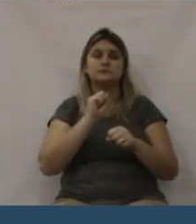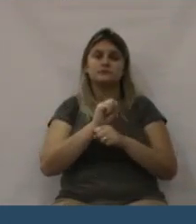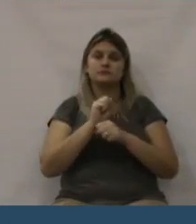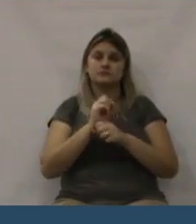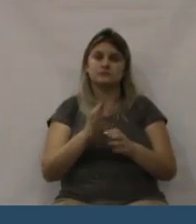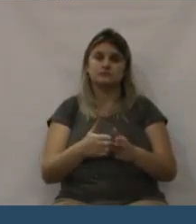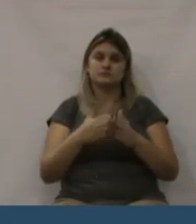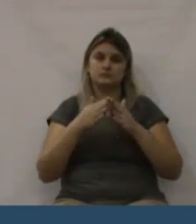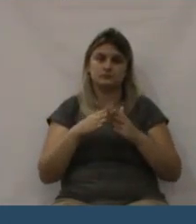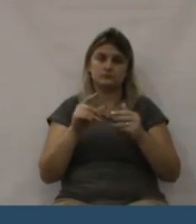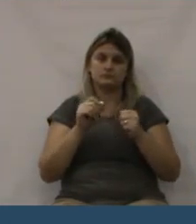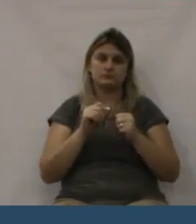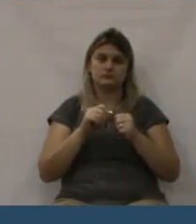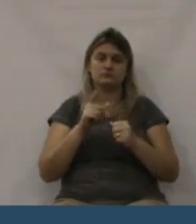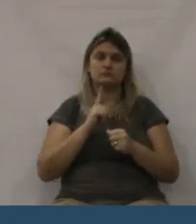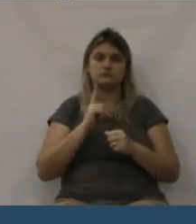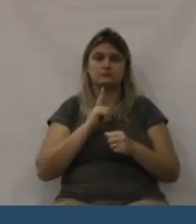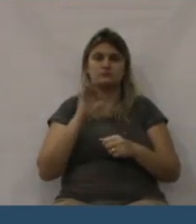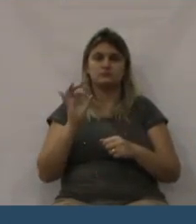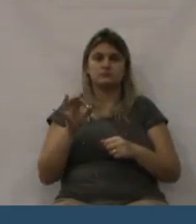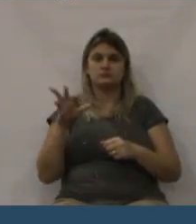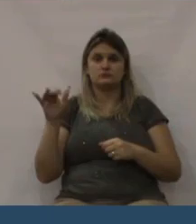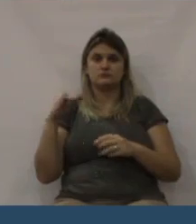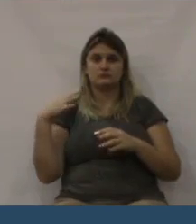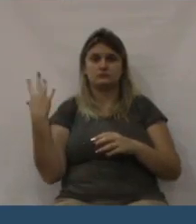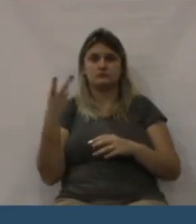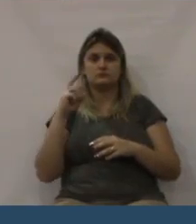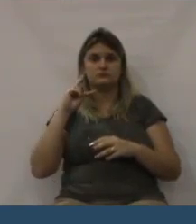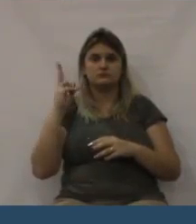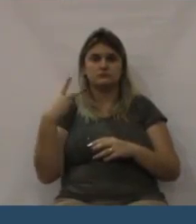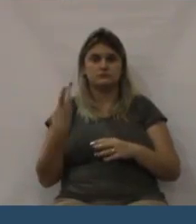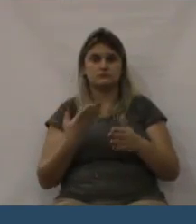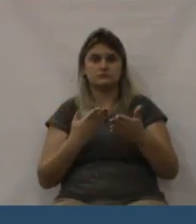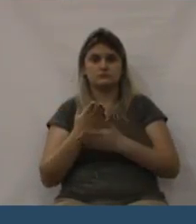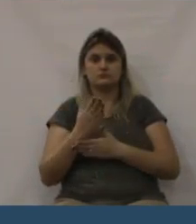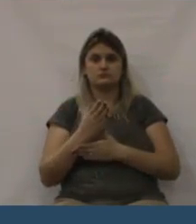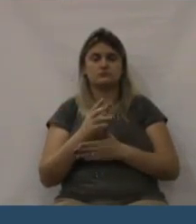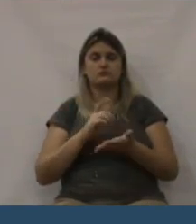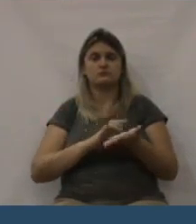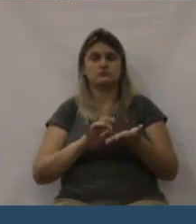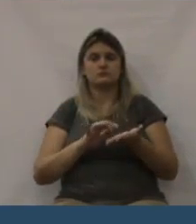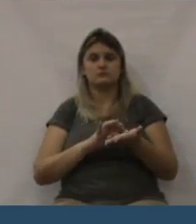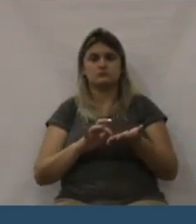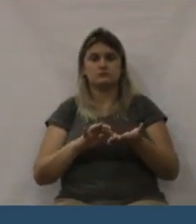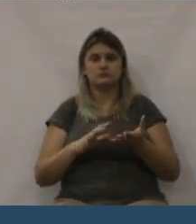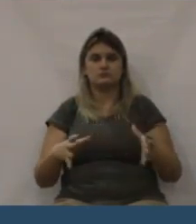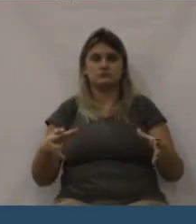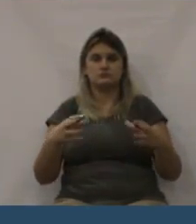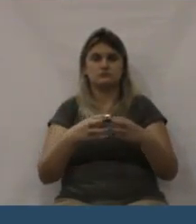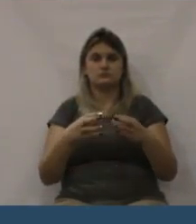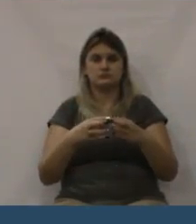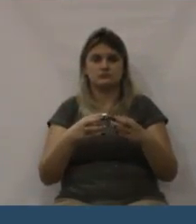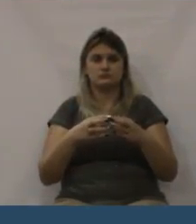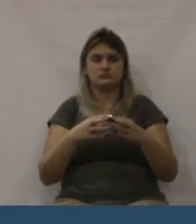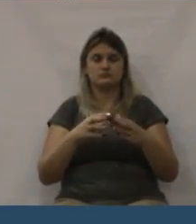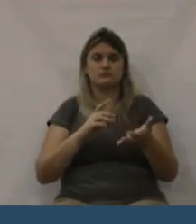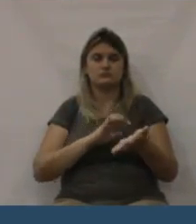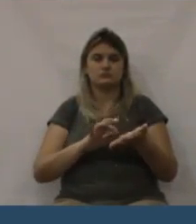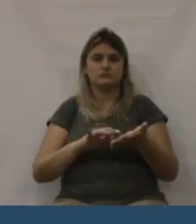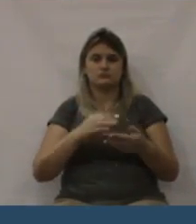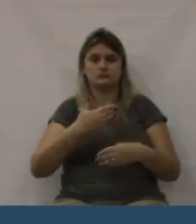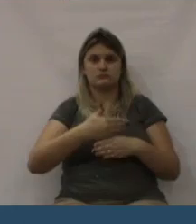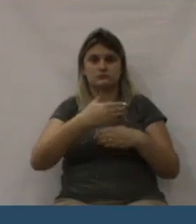poeira, problema ali que causa vários transtornos aos moradores. Inclusive,